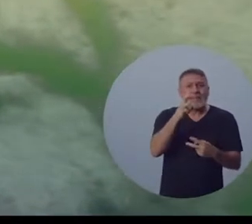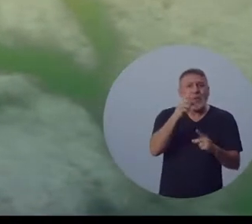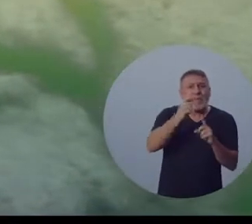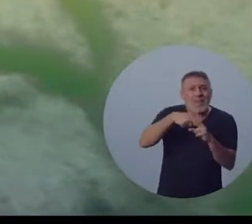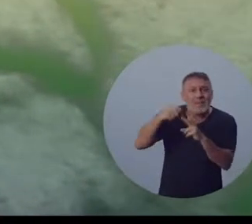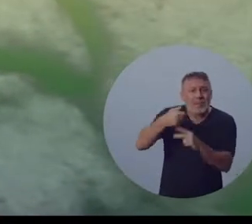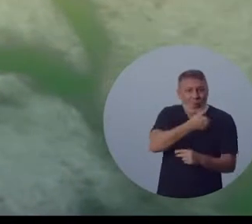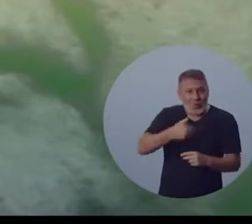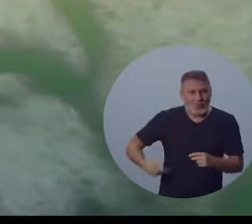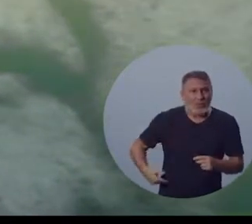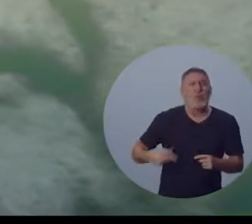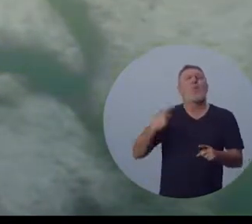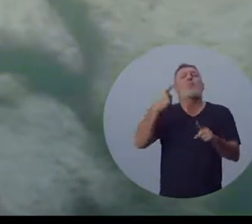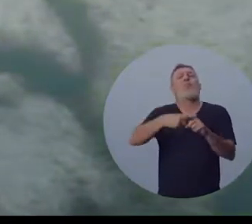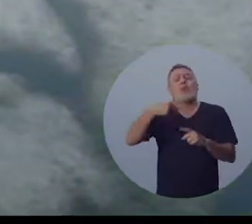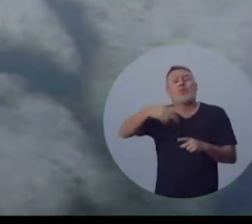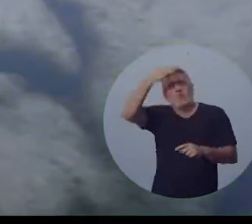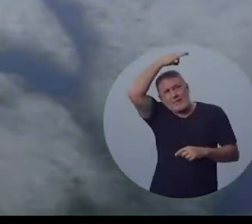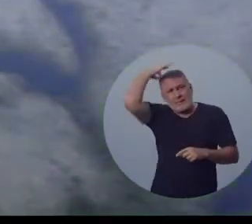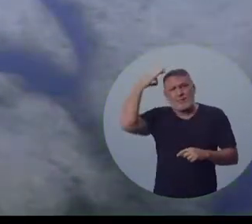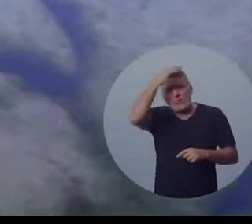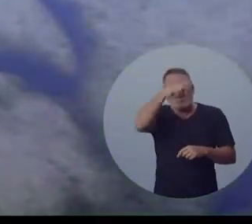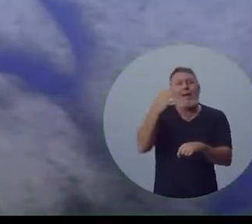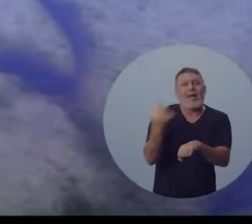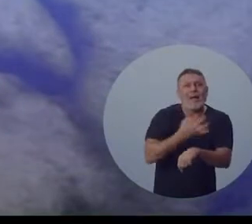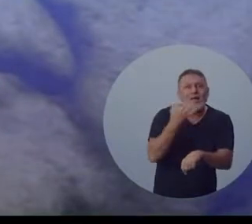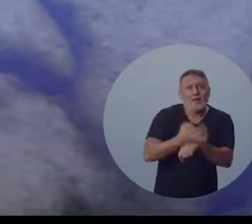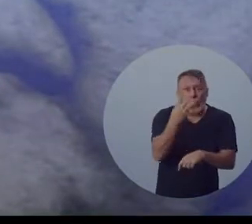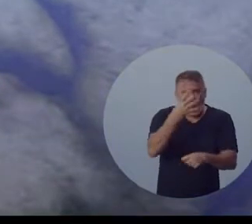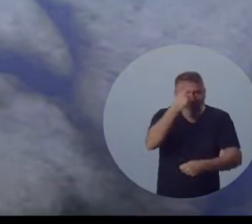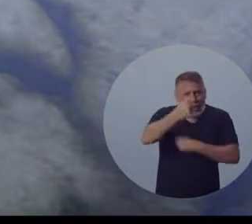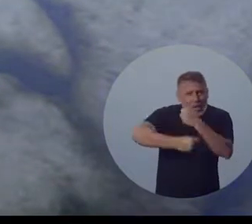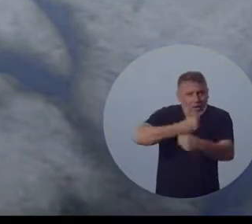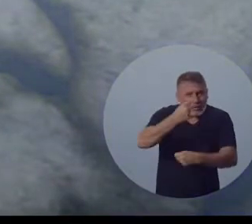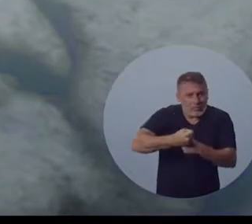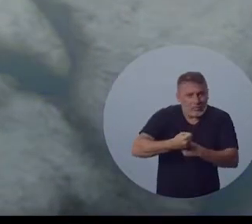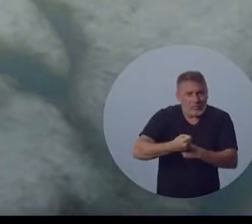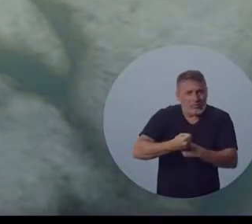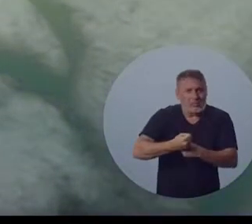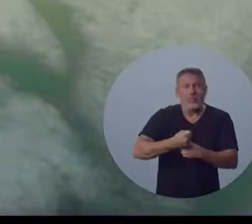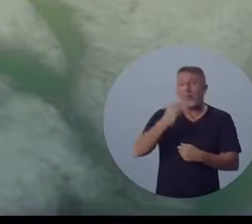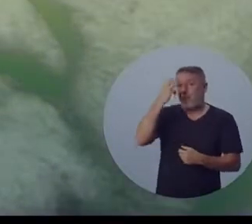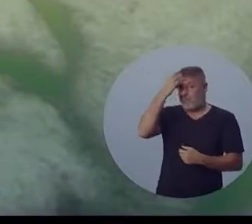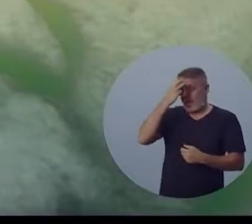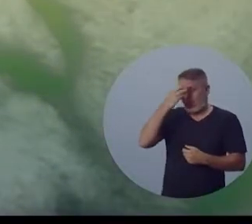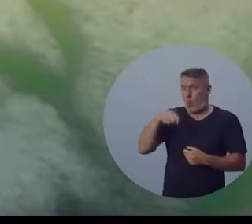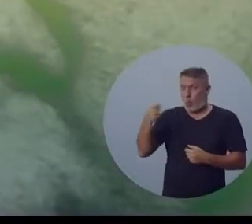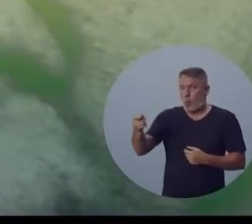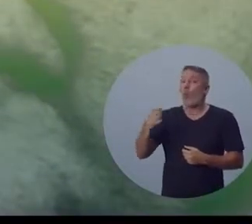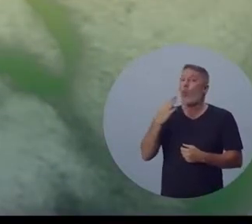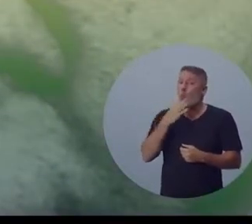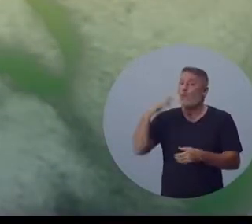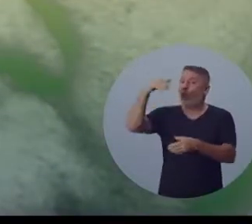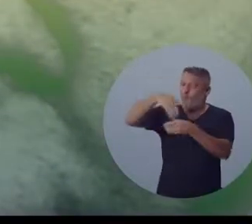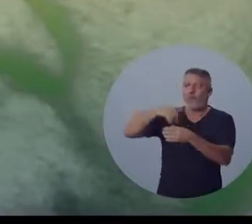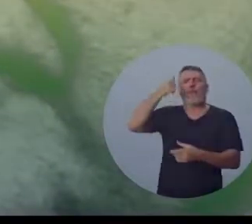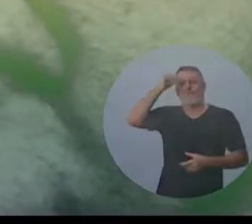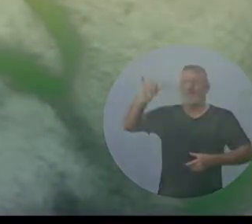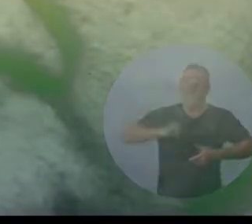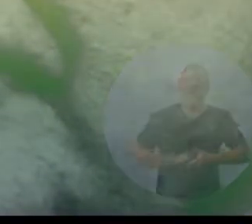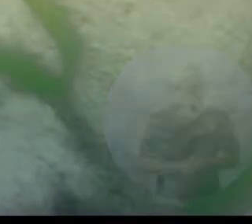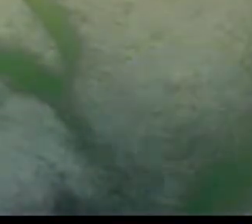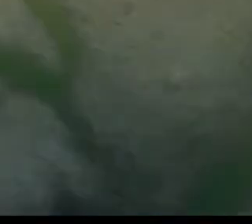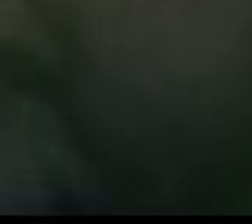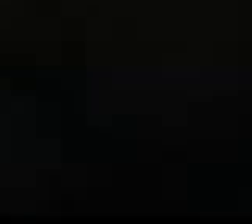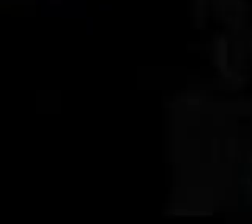nem por cinco meses no seu governo, por que o povo capixaba deveria aguentá-lo por quatro anos? Manato. Quem conhece,